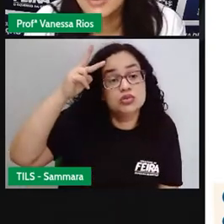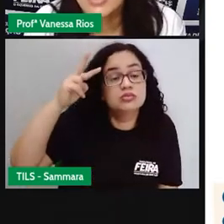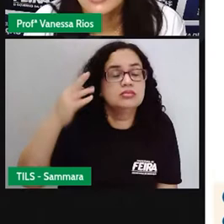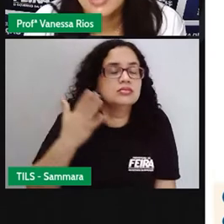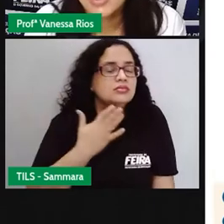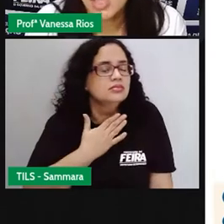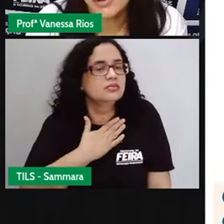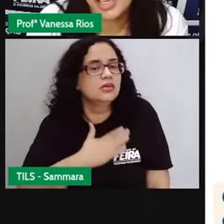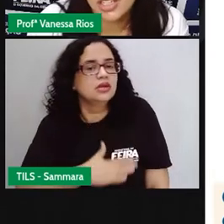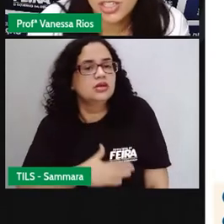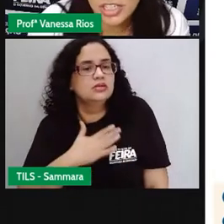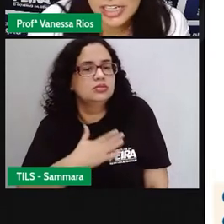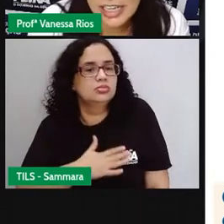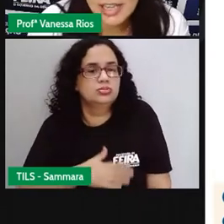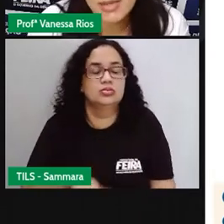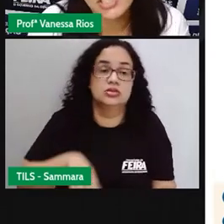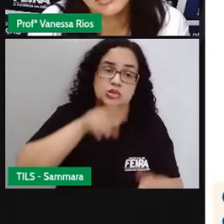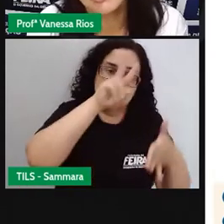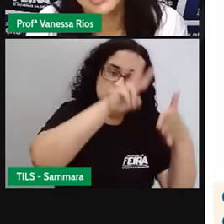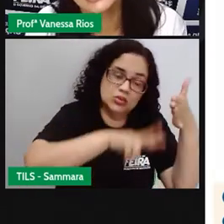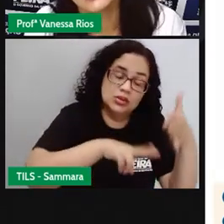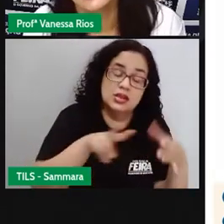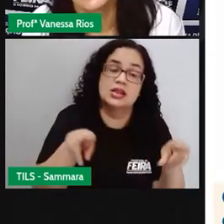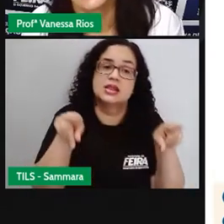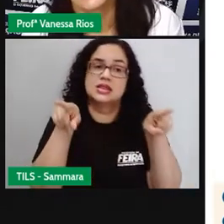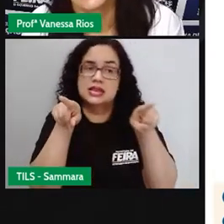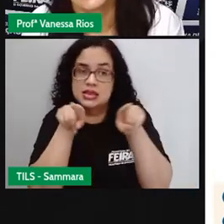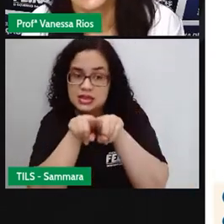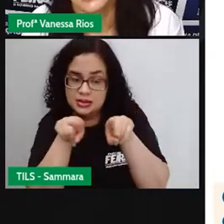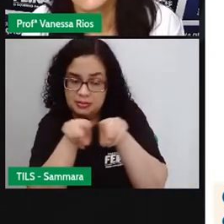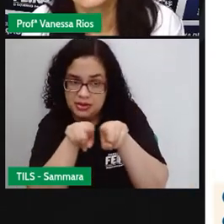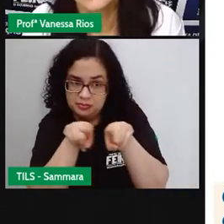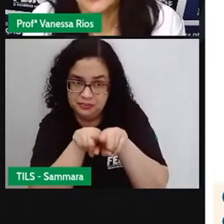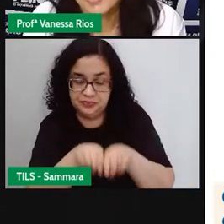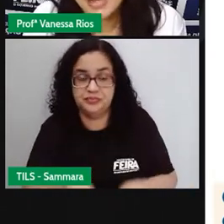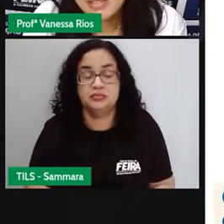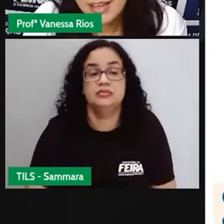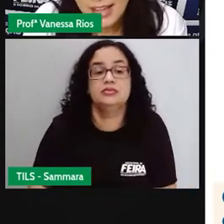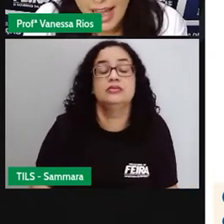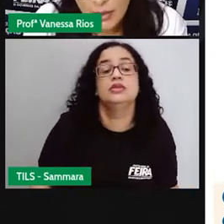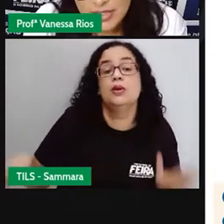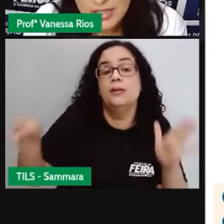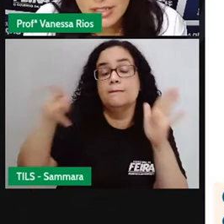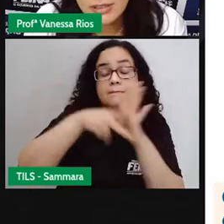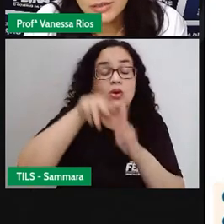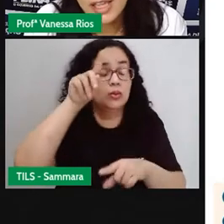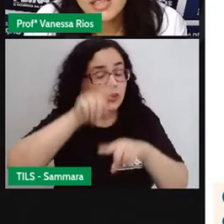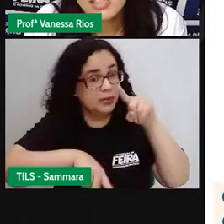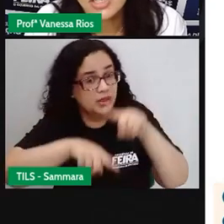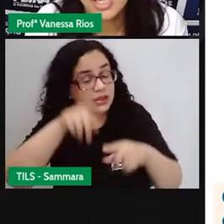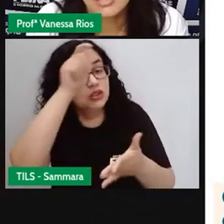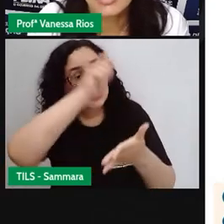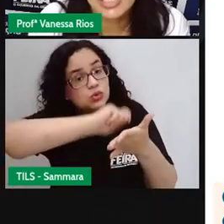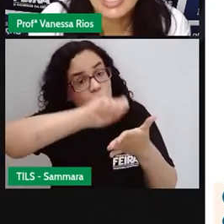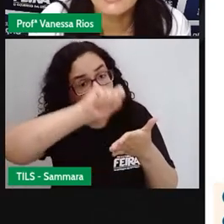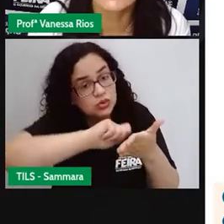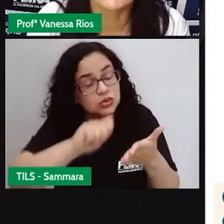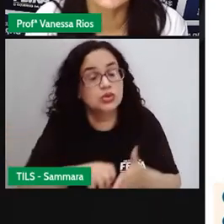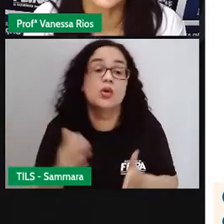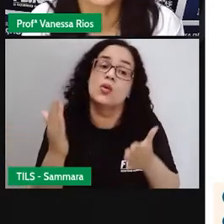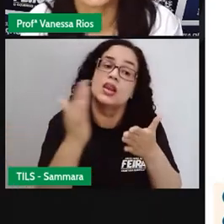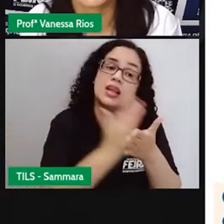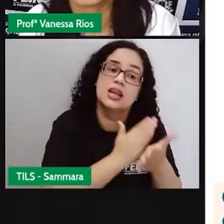afeto, não só ao que a gente lê, mas também ao próprio material escrito, né? Seja ele um